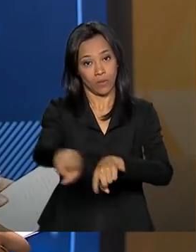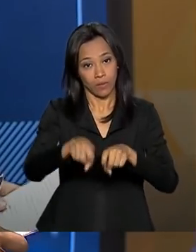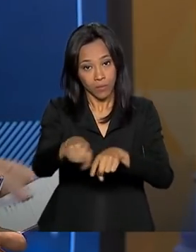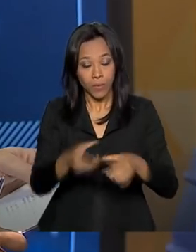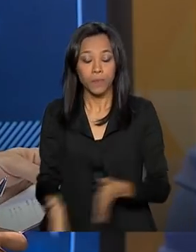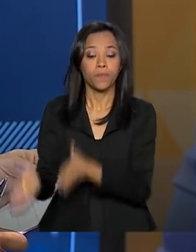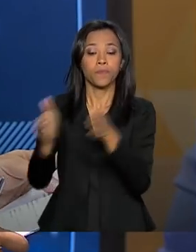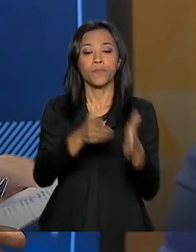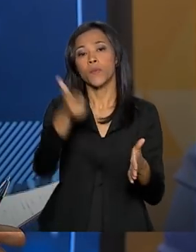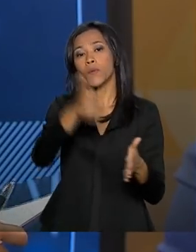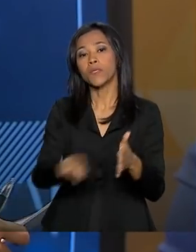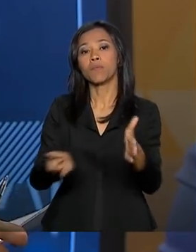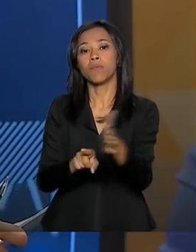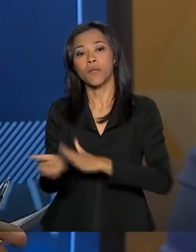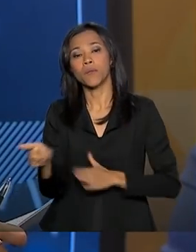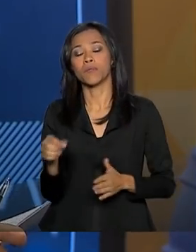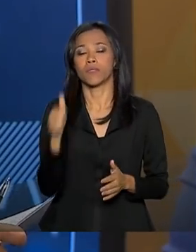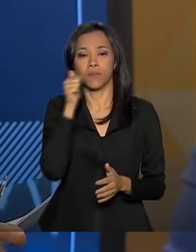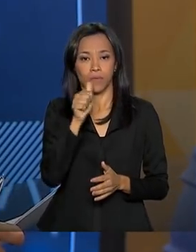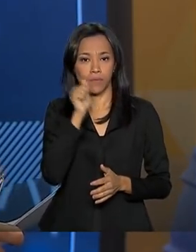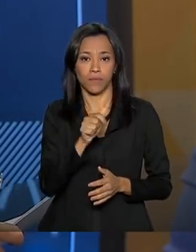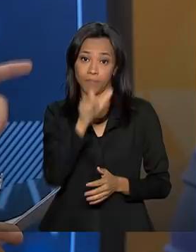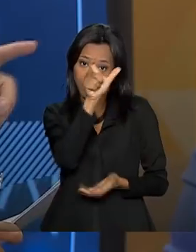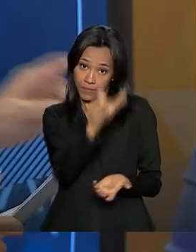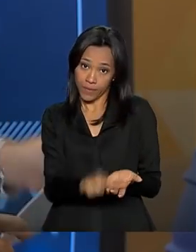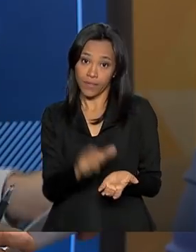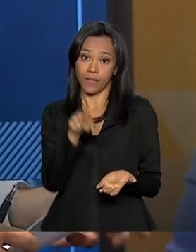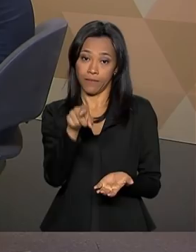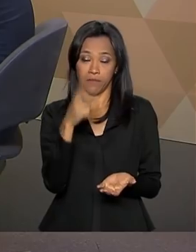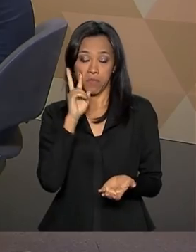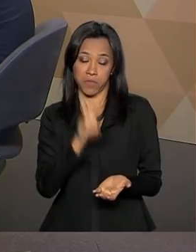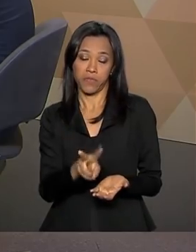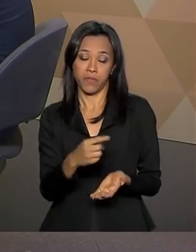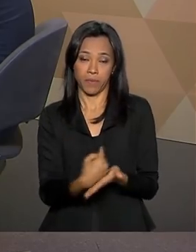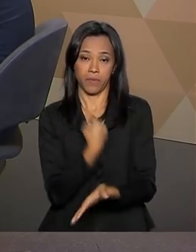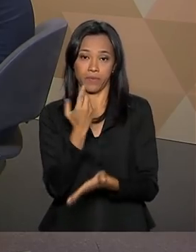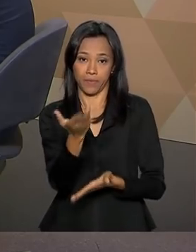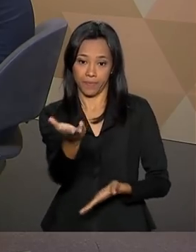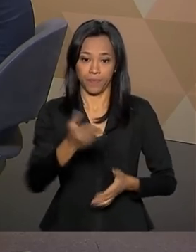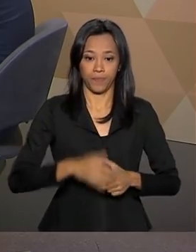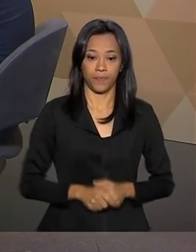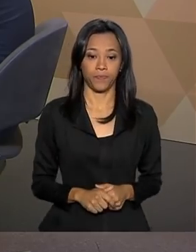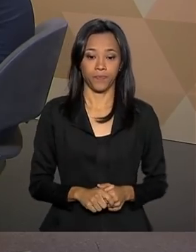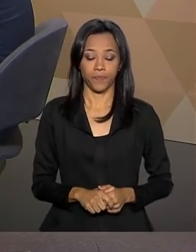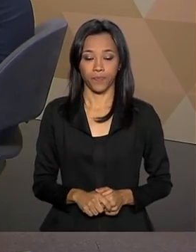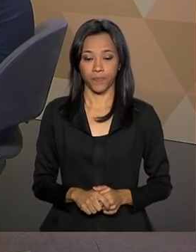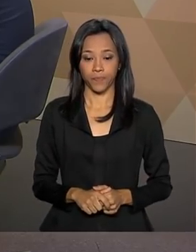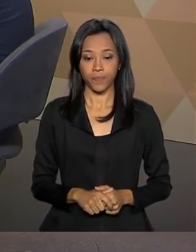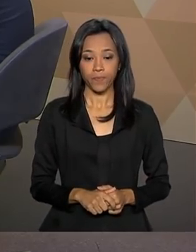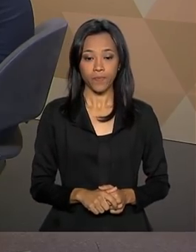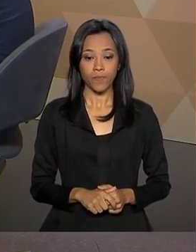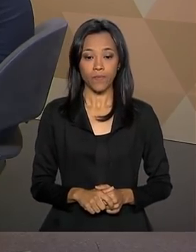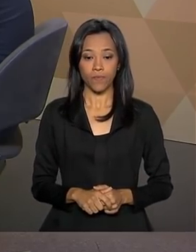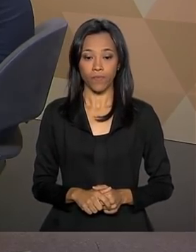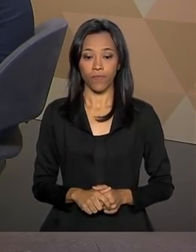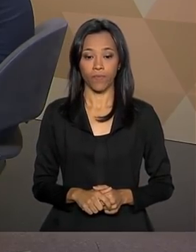agora é de uma produtora rural, Maria Pereira Xavier. Vamos ver o que ela tem para trazer ao senhor.